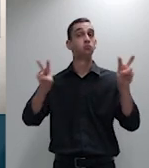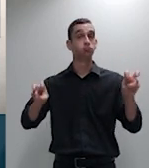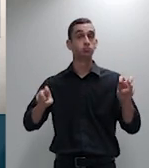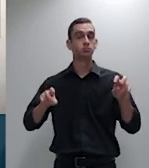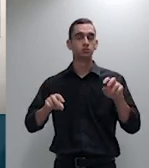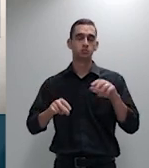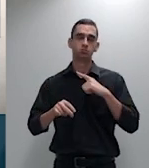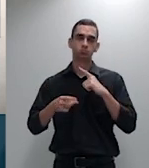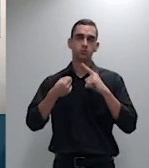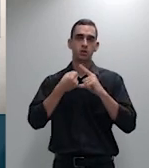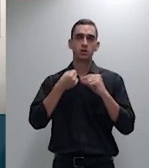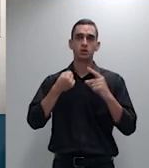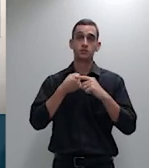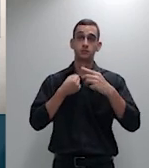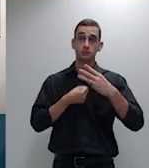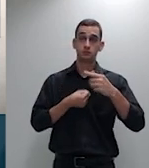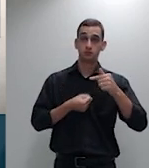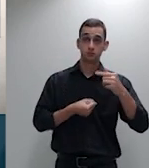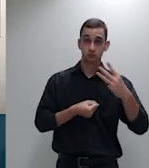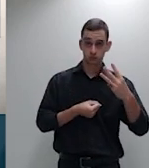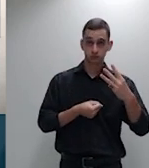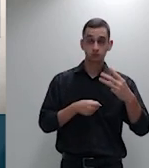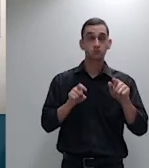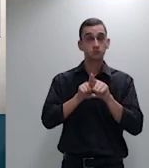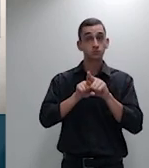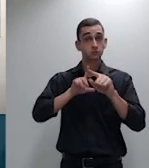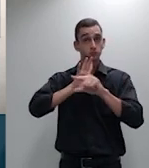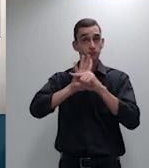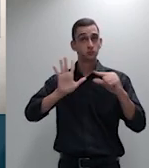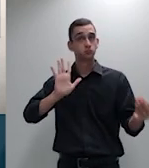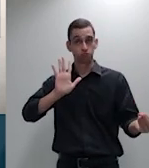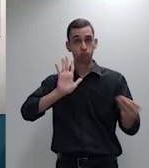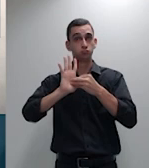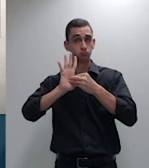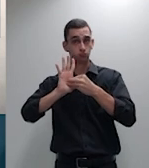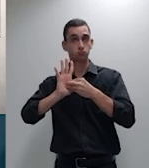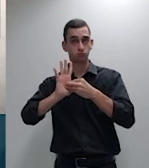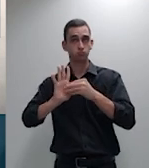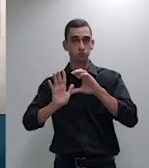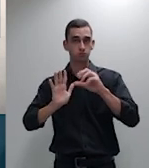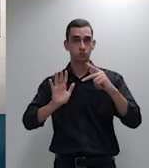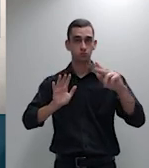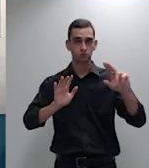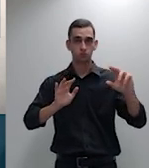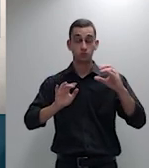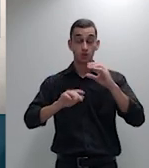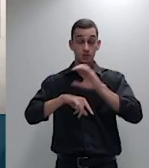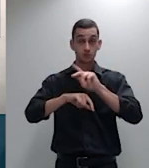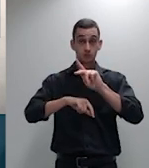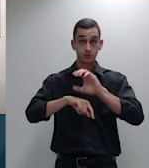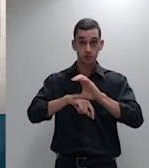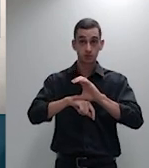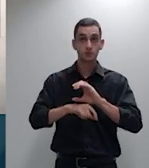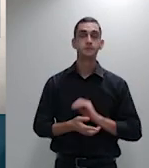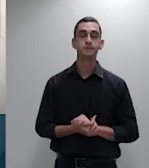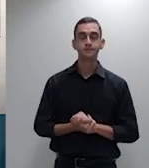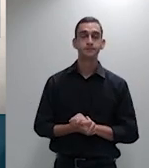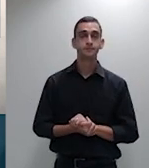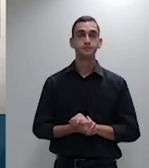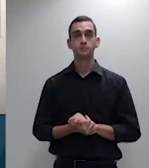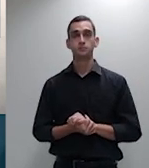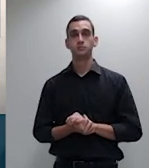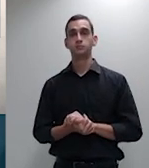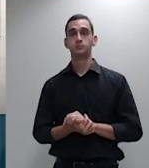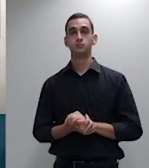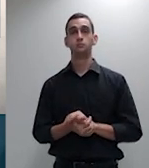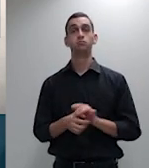seu parágrafo primeiro do CPC no âmbito dos planos de saúde encontra-se